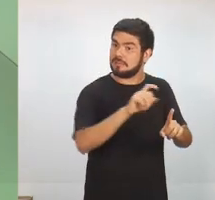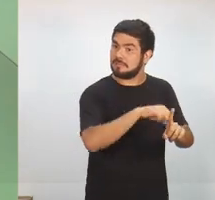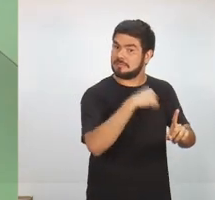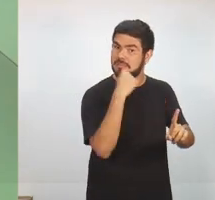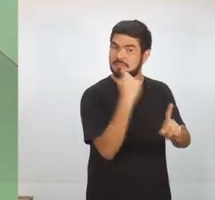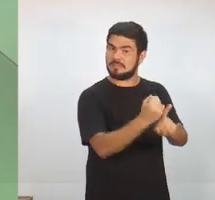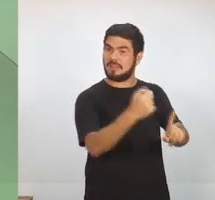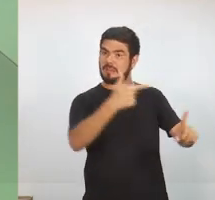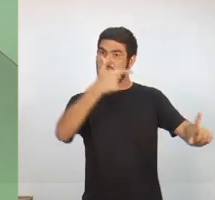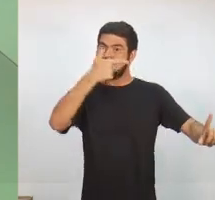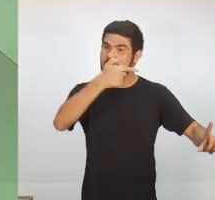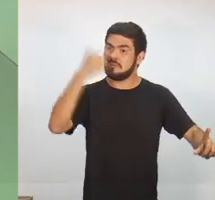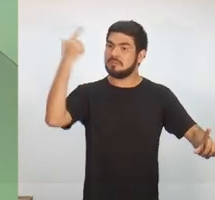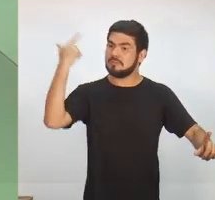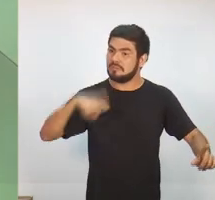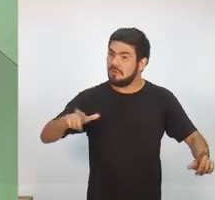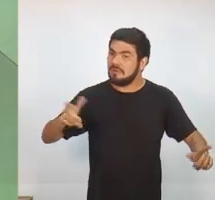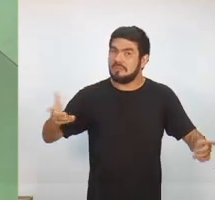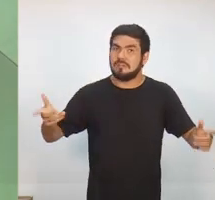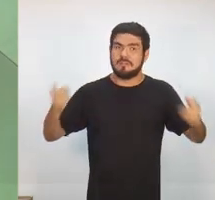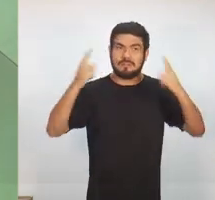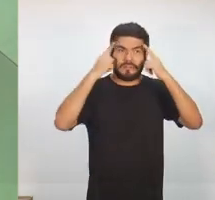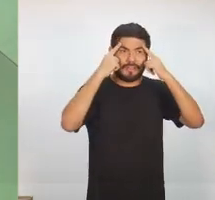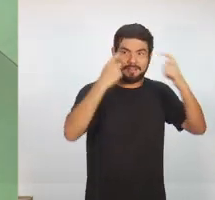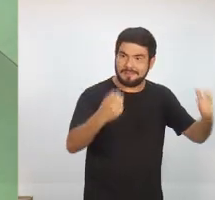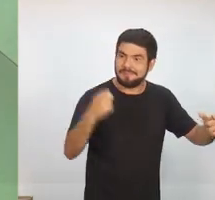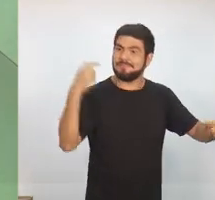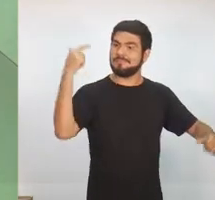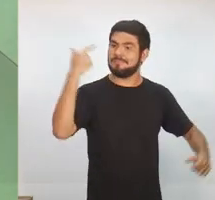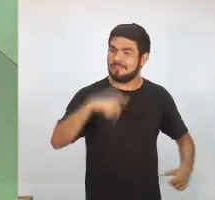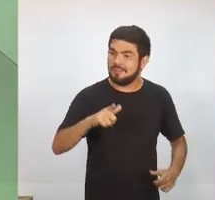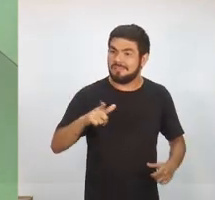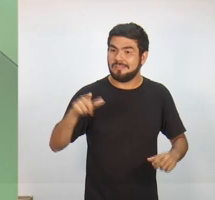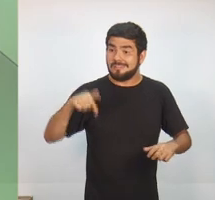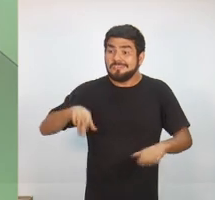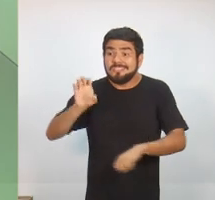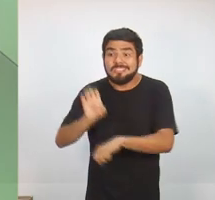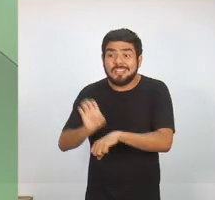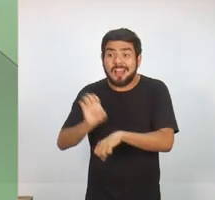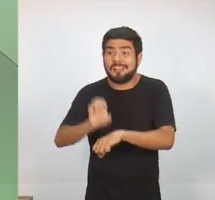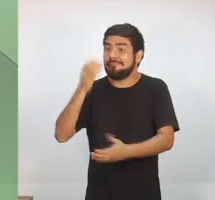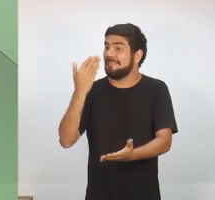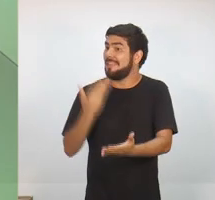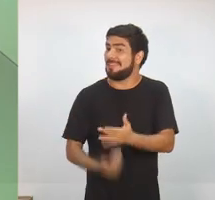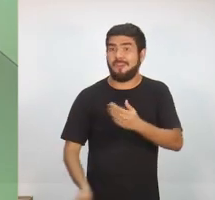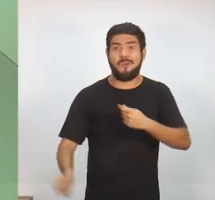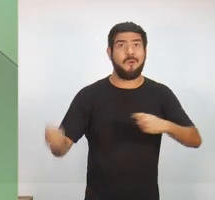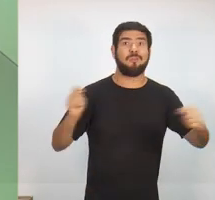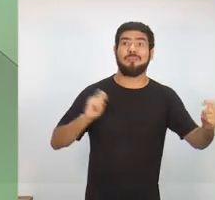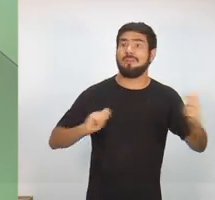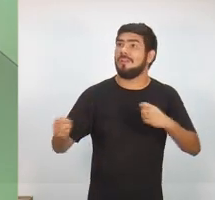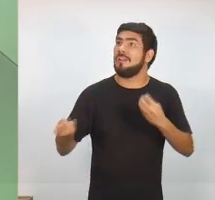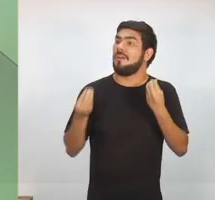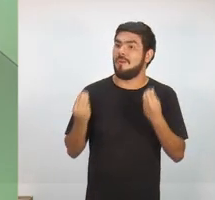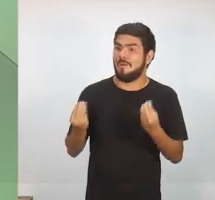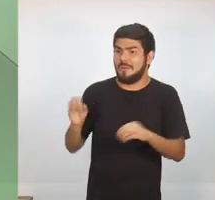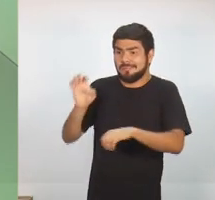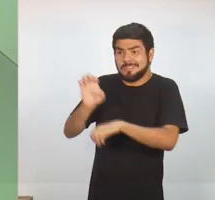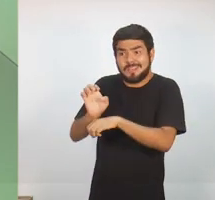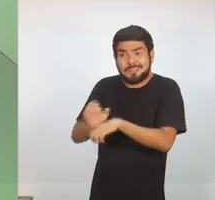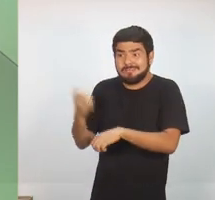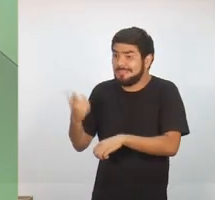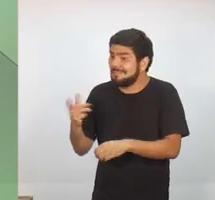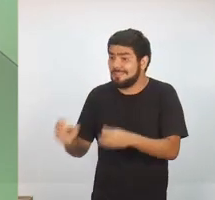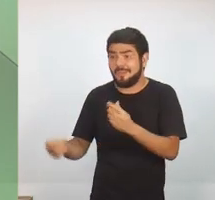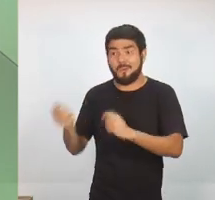cometer crimes. E o estado perdeu o controle do sistema prisional do estado do Amazonas. Como é que o estado não consegue ter controle